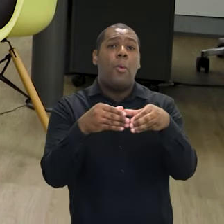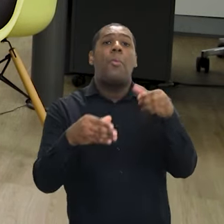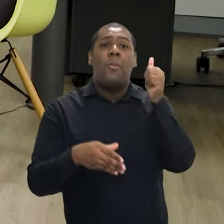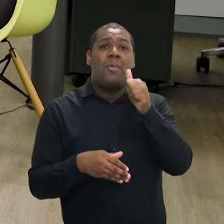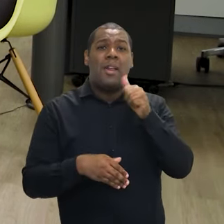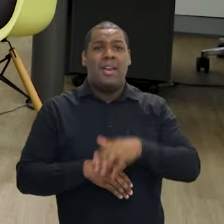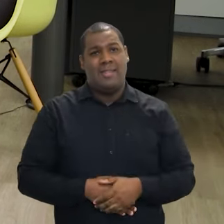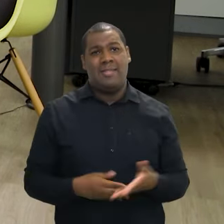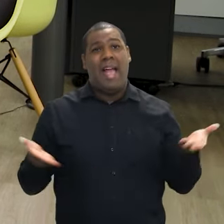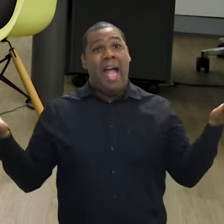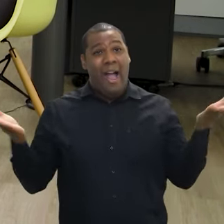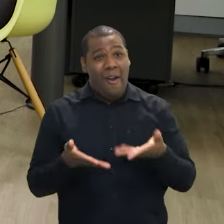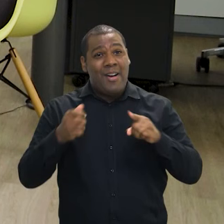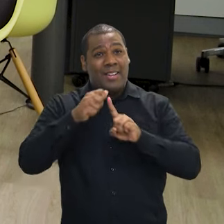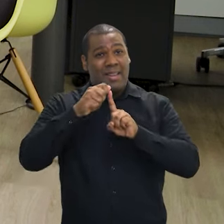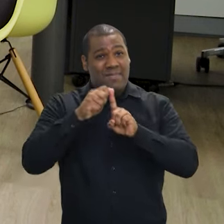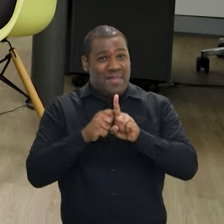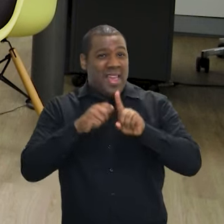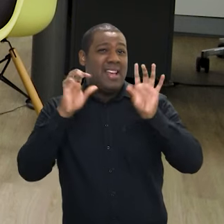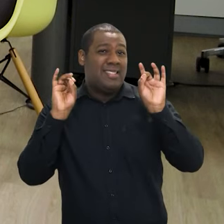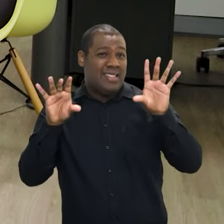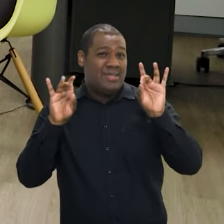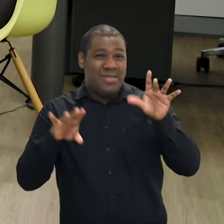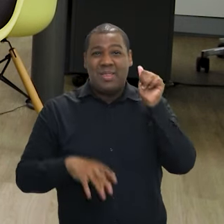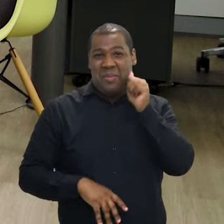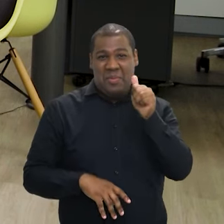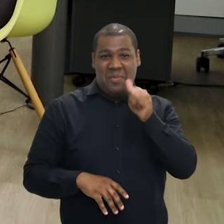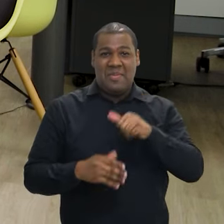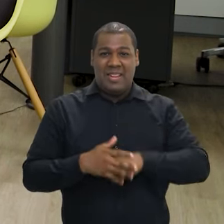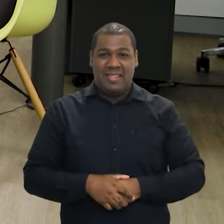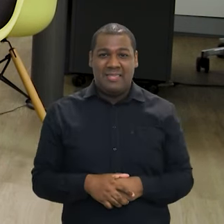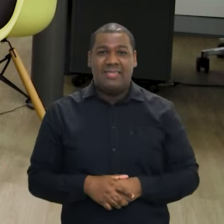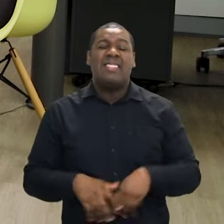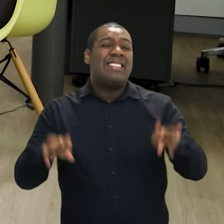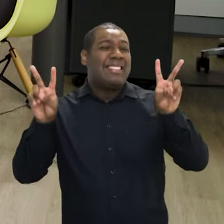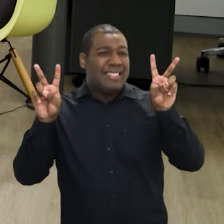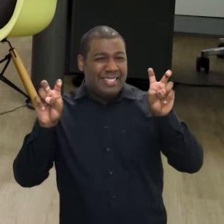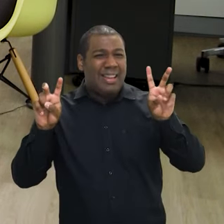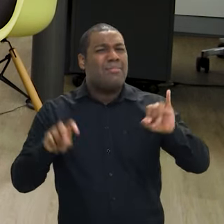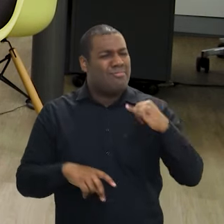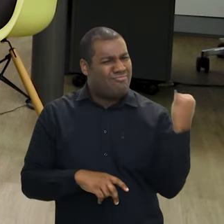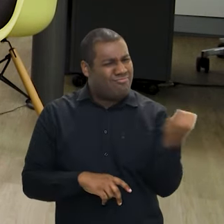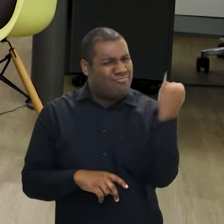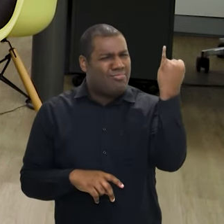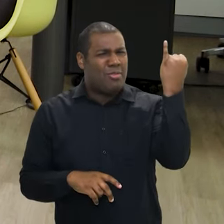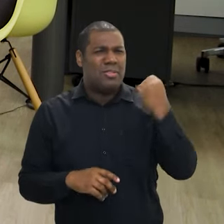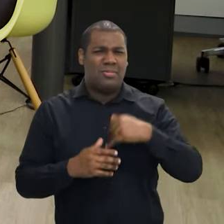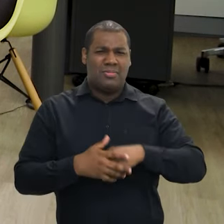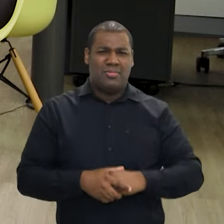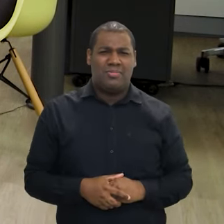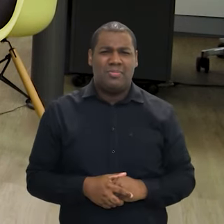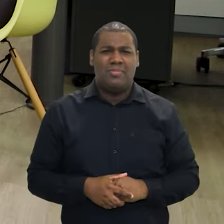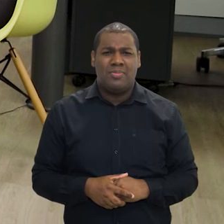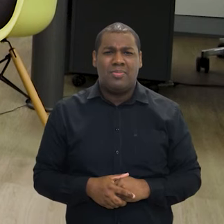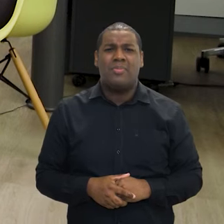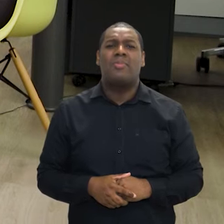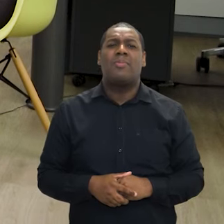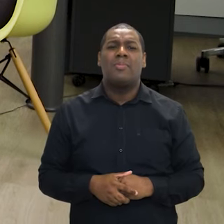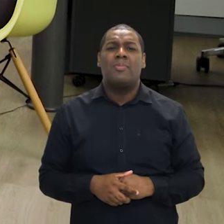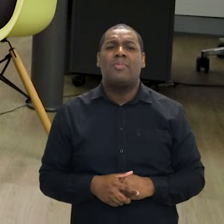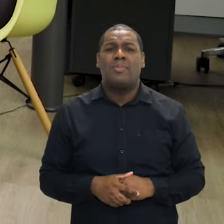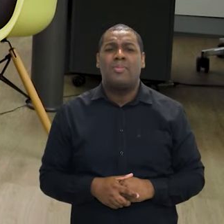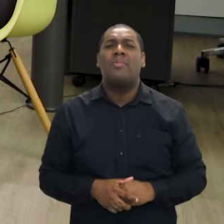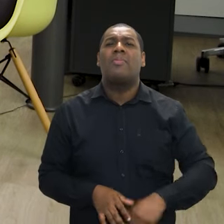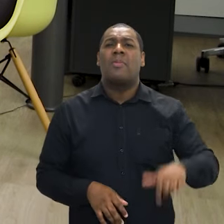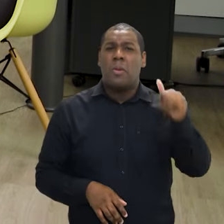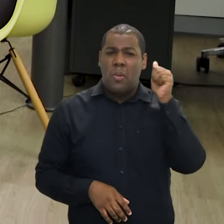Mulheres. Já que estamos no mês das mulheres, queria falar com esse tema. Sobre esse tema, a gente passa por um processo de